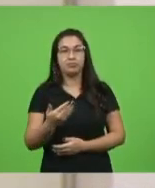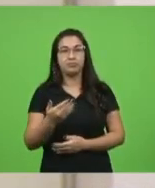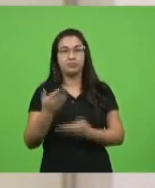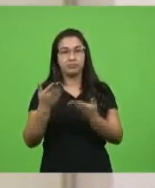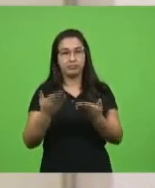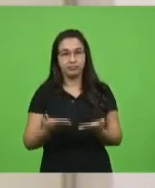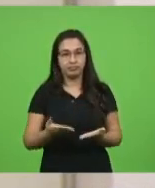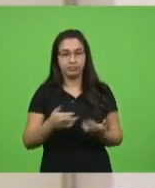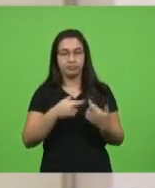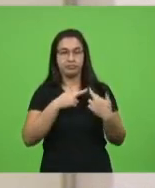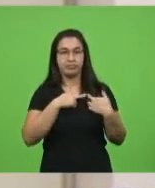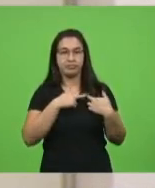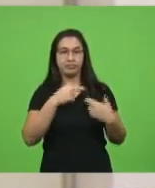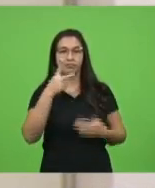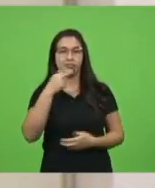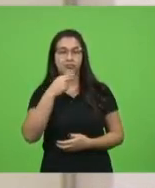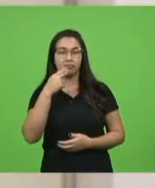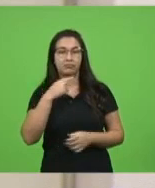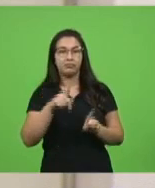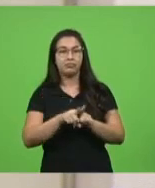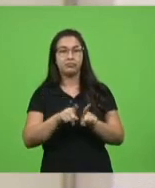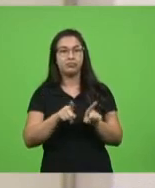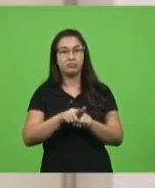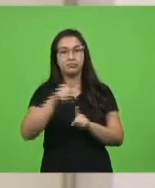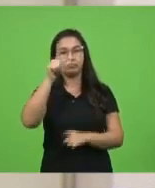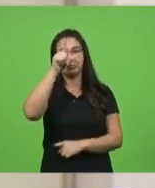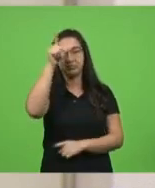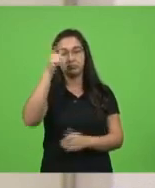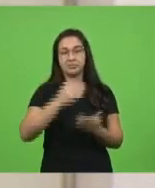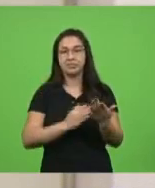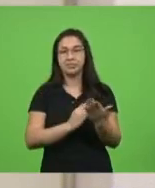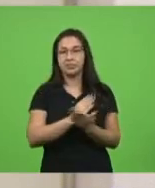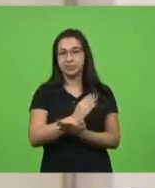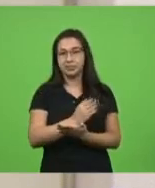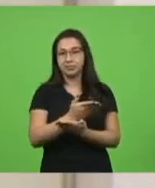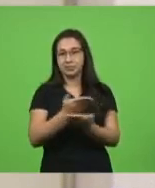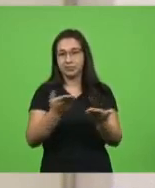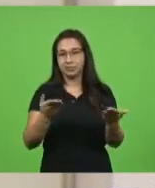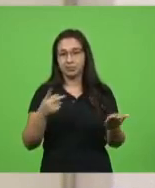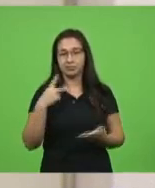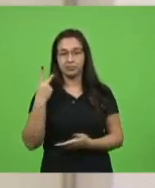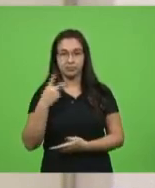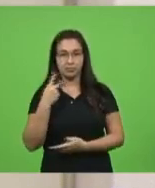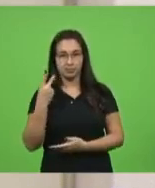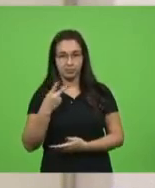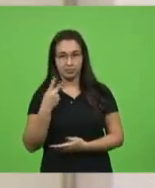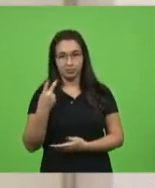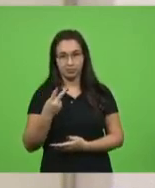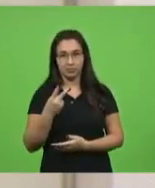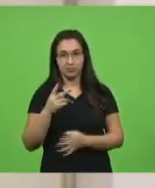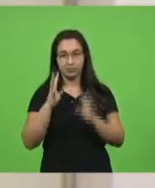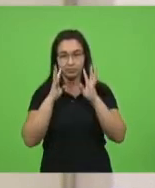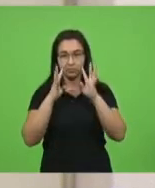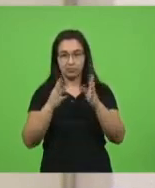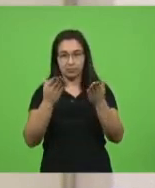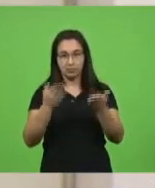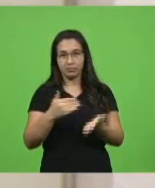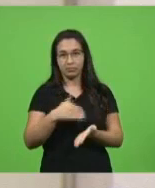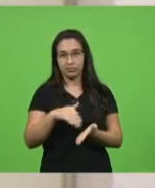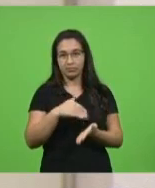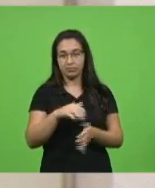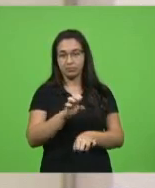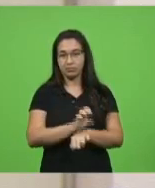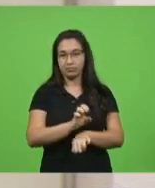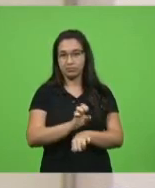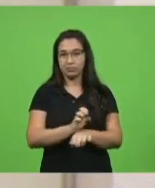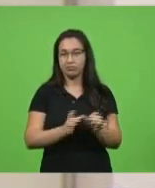deputados Kennedy Nunes e sargento Lima e aprovada pelos demais parlamentares para ouvir o secretário de Estado da Segurança